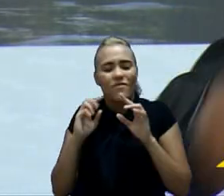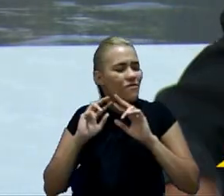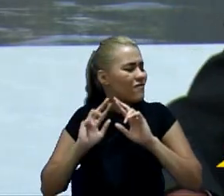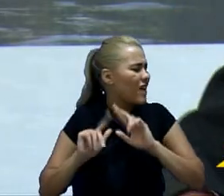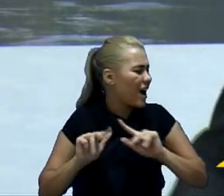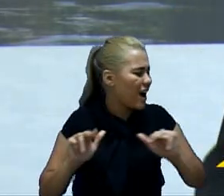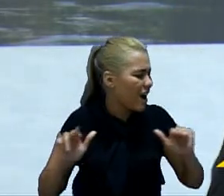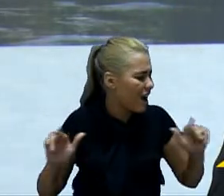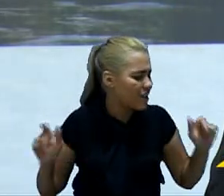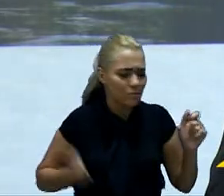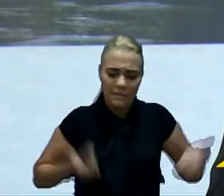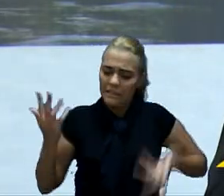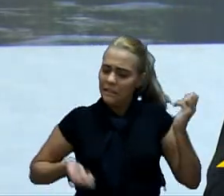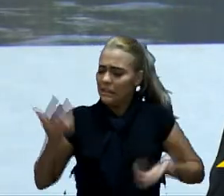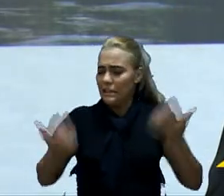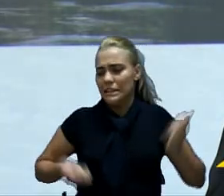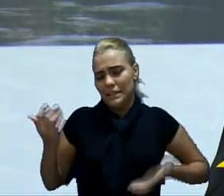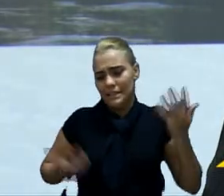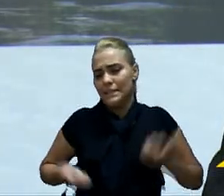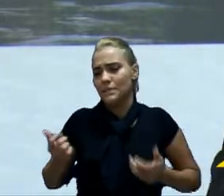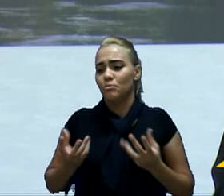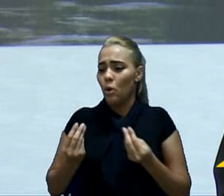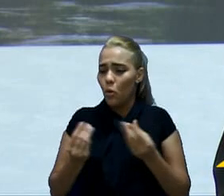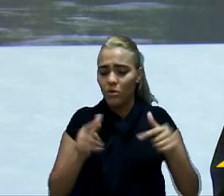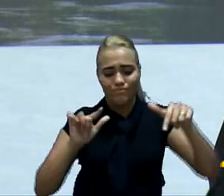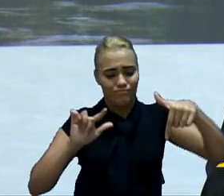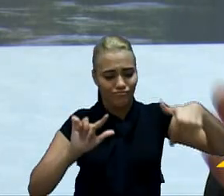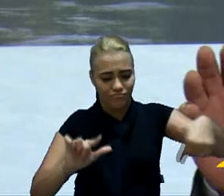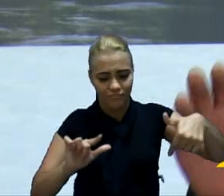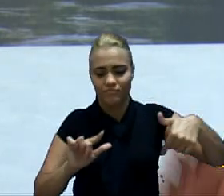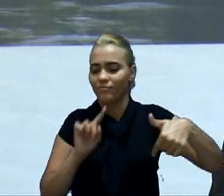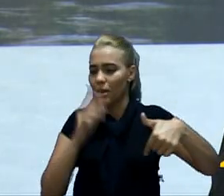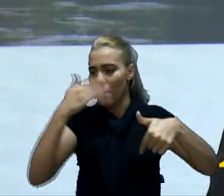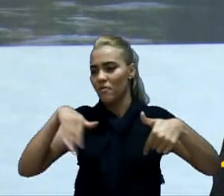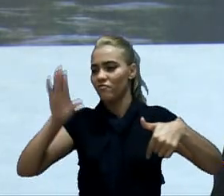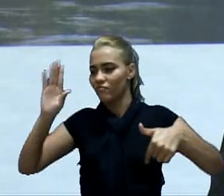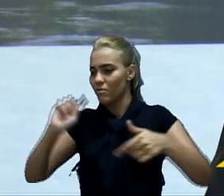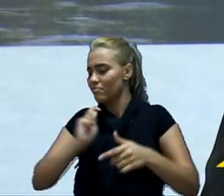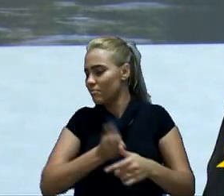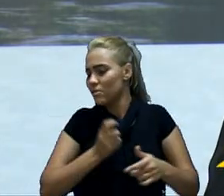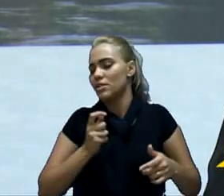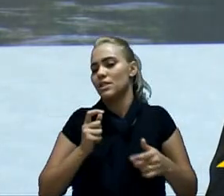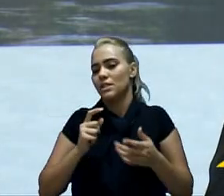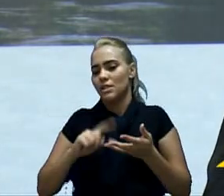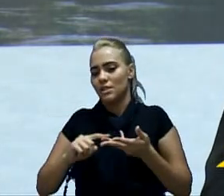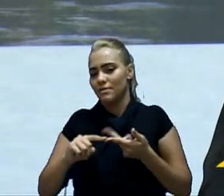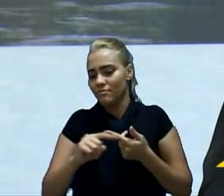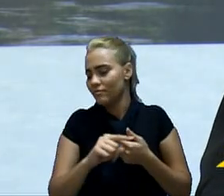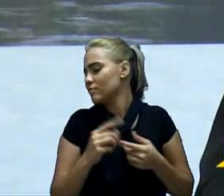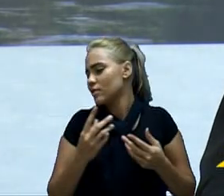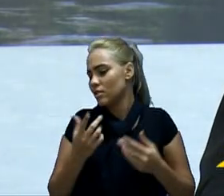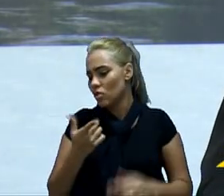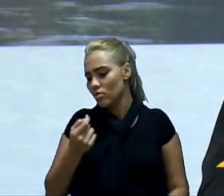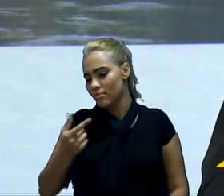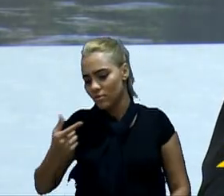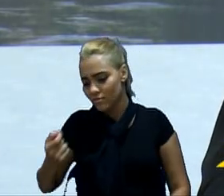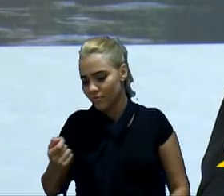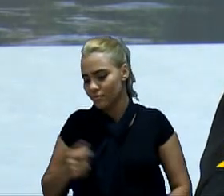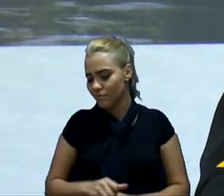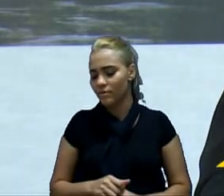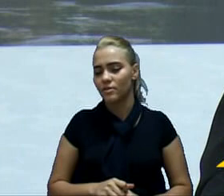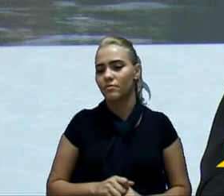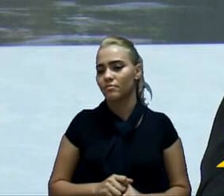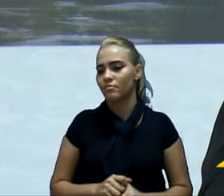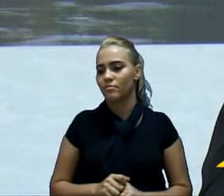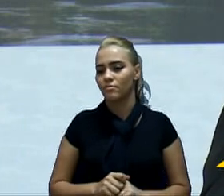muitas despesas, muitas notas fiscais de todo o tipo de serviços e materiais entregues em 2020 ou referente a